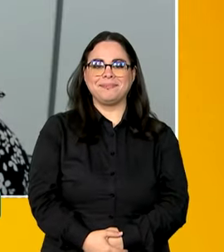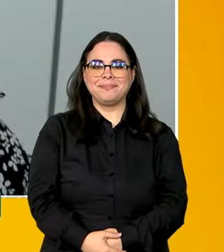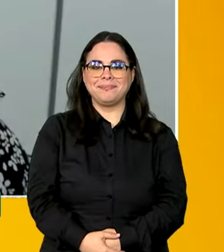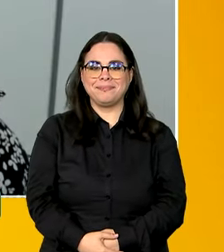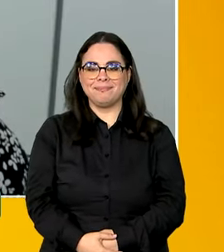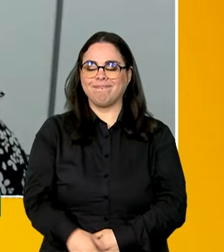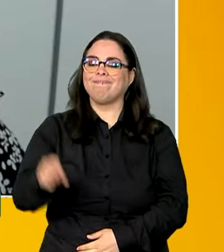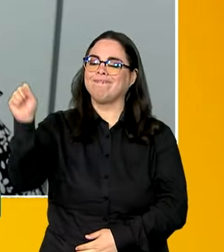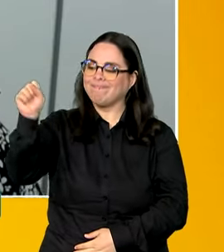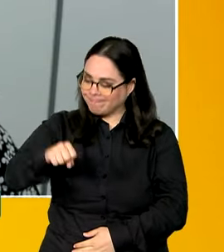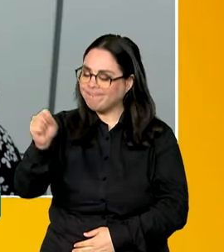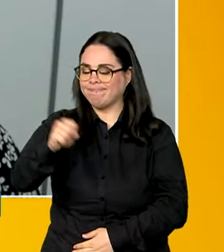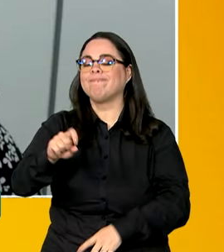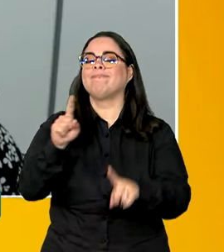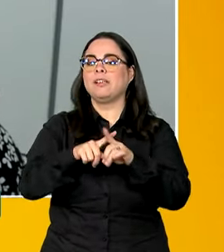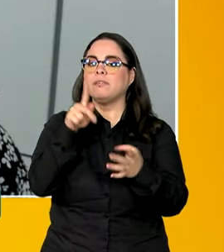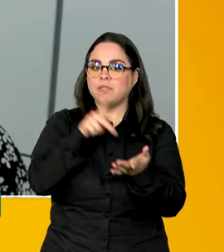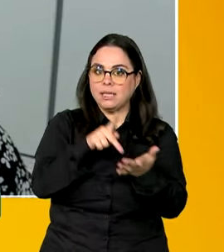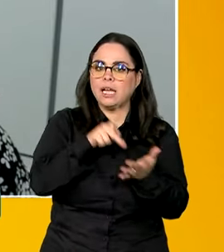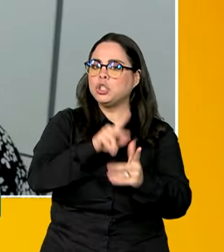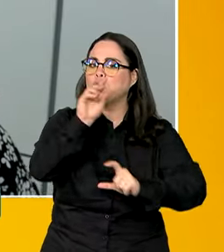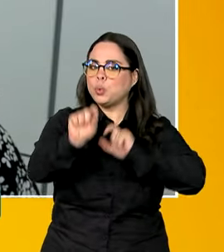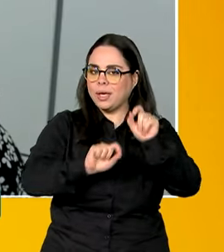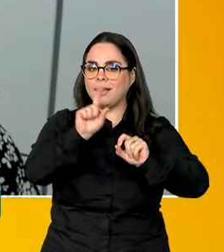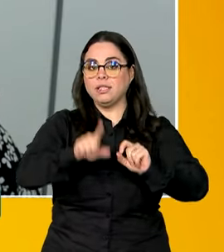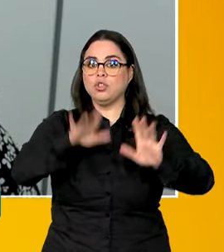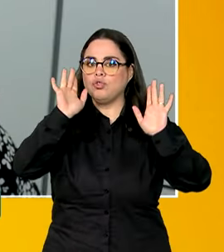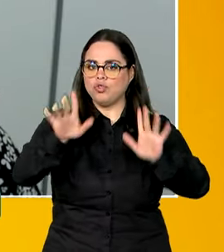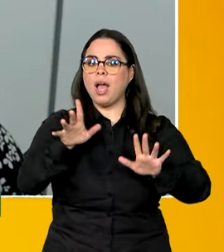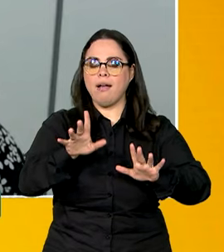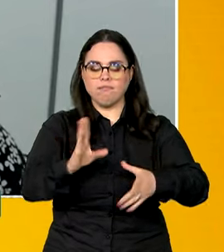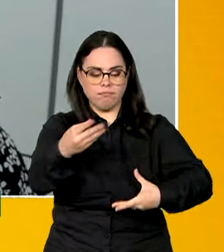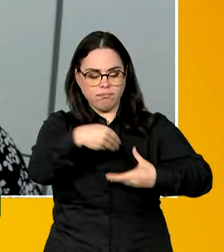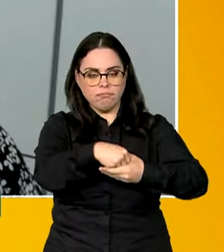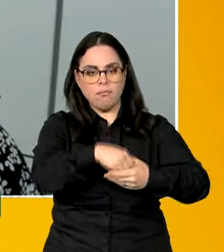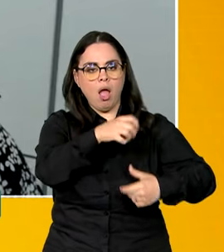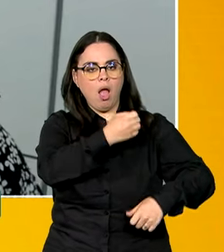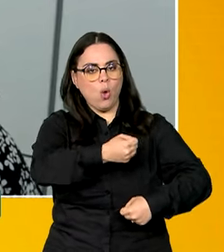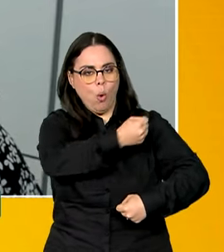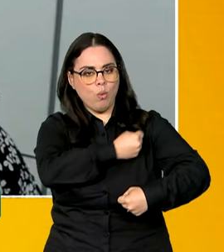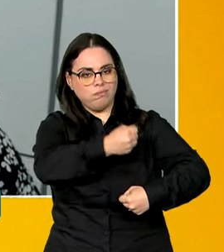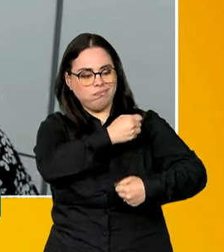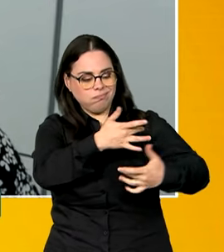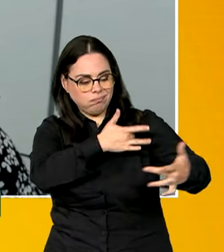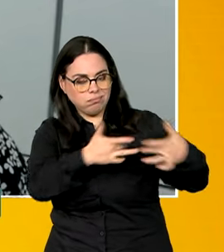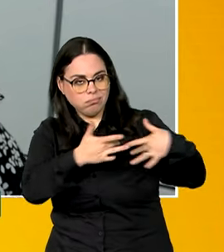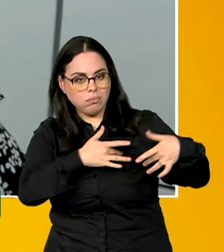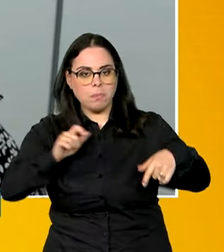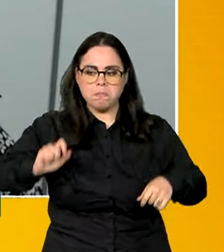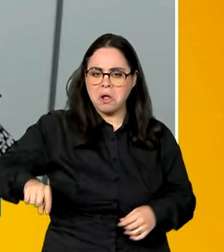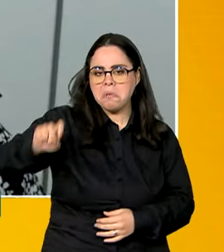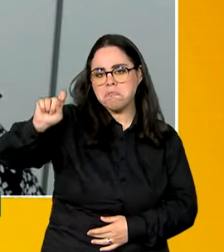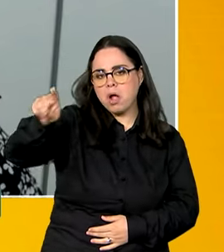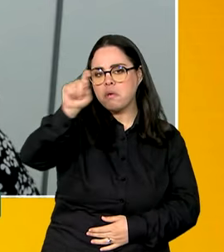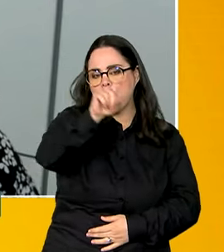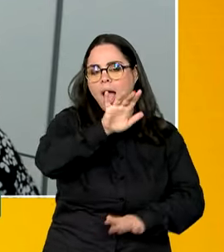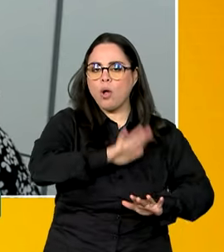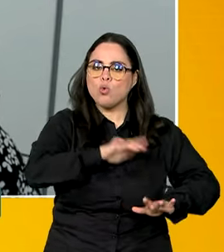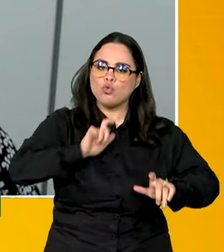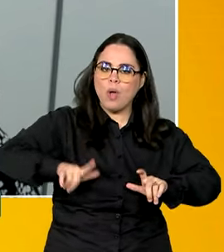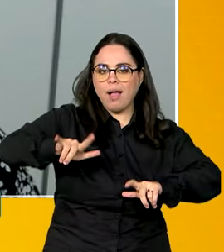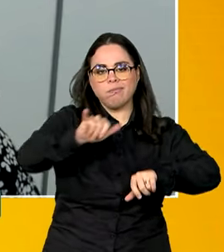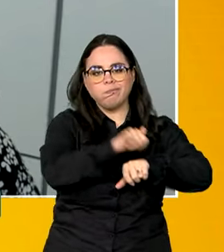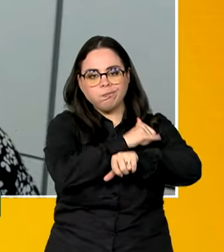Sim. Na verdade, já existiam algumas cozinhas solidárias em alguns territórios